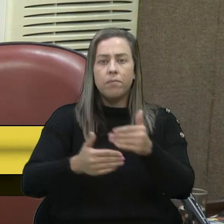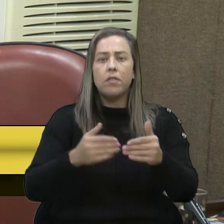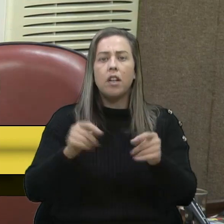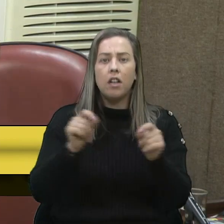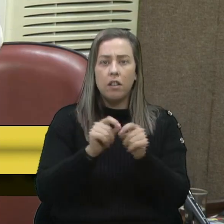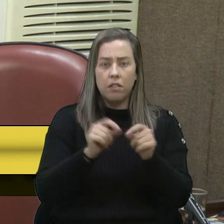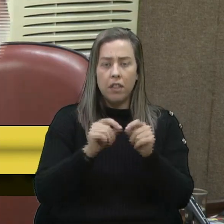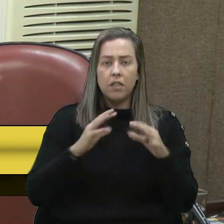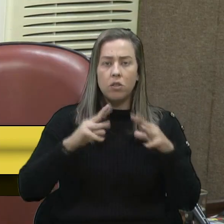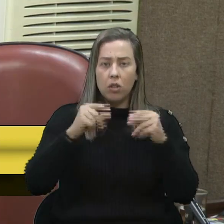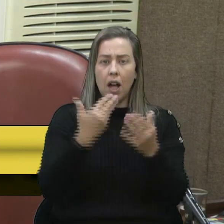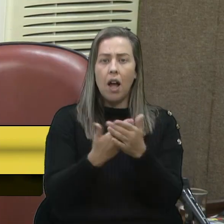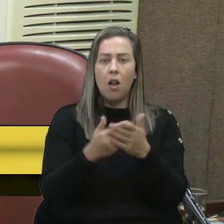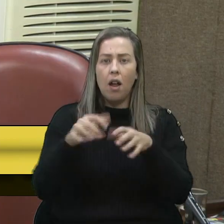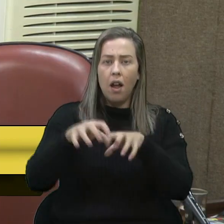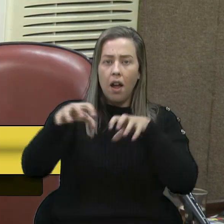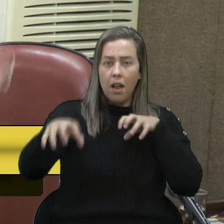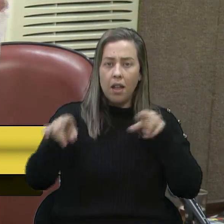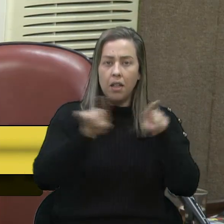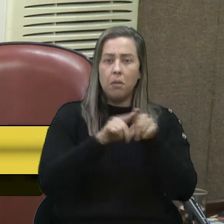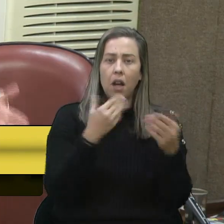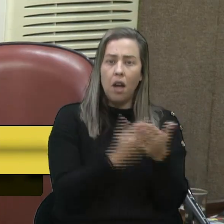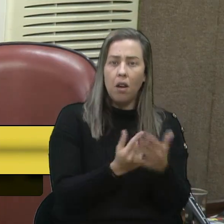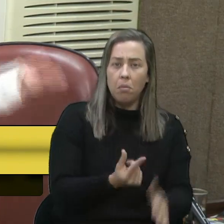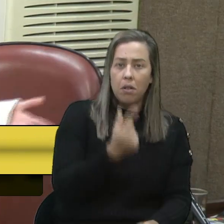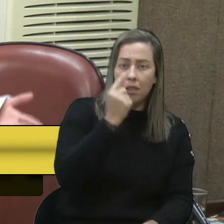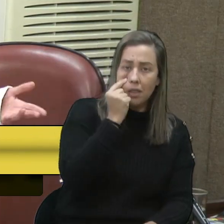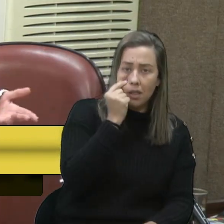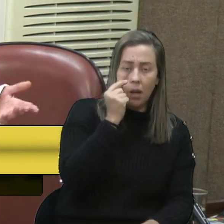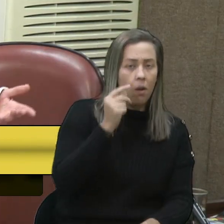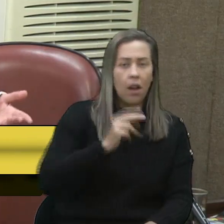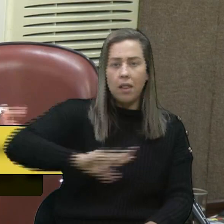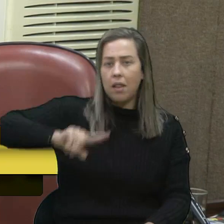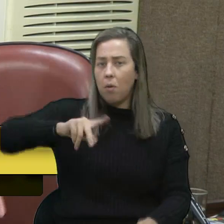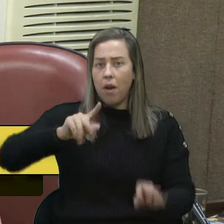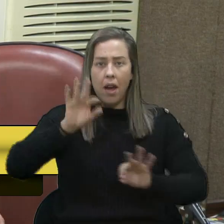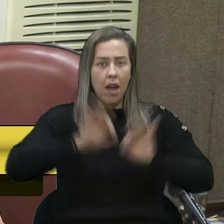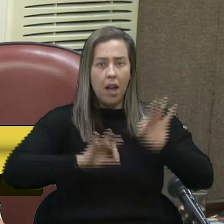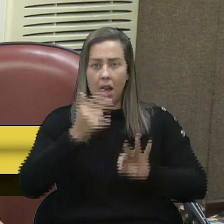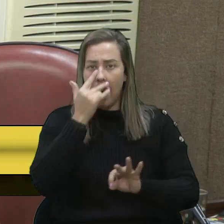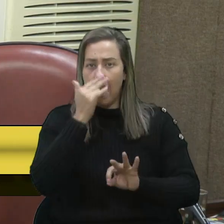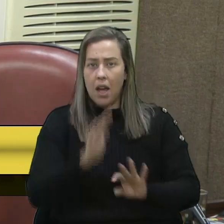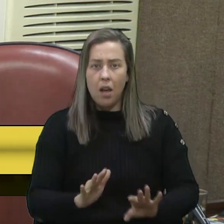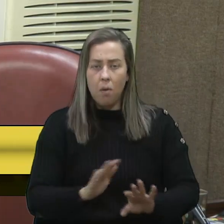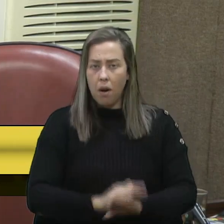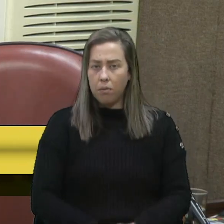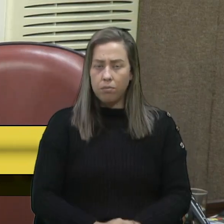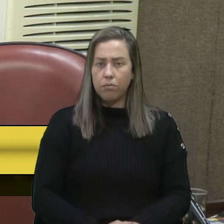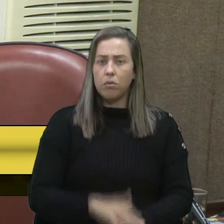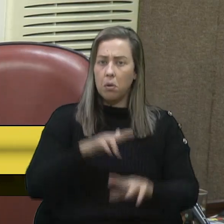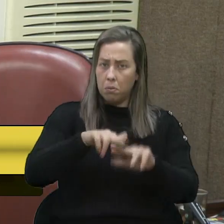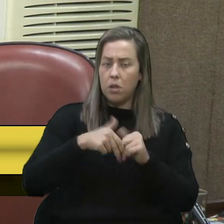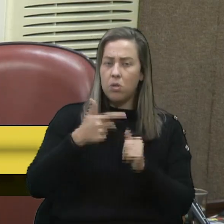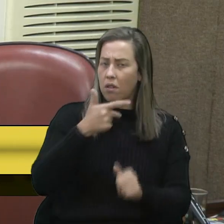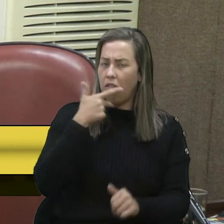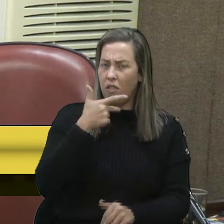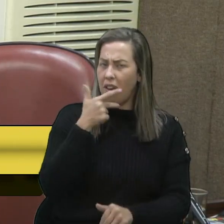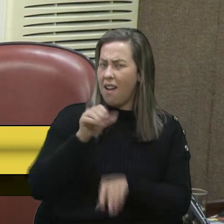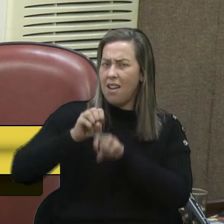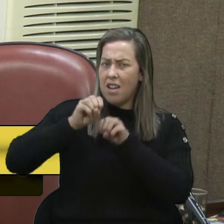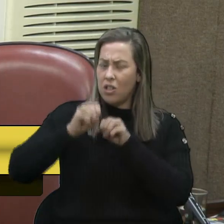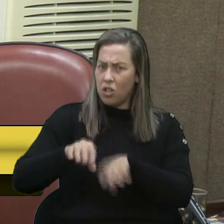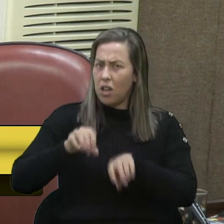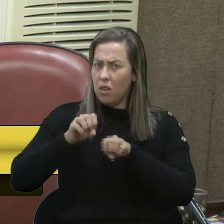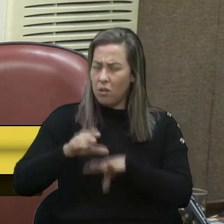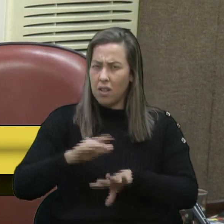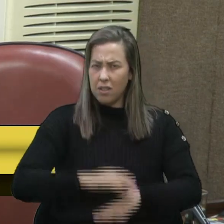aulas remotas e as aulas presenciais. Por que não? Não é o mesmo planejamento. Então, quando a gente fala de educação